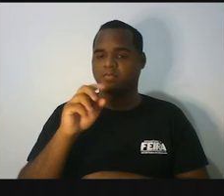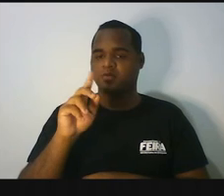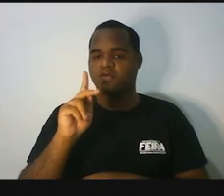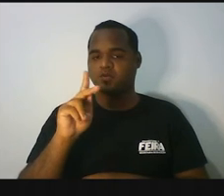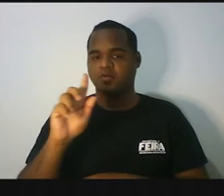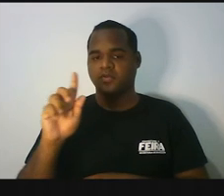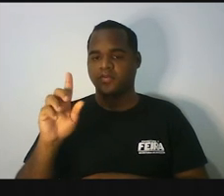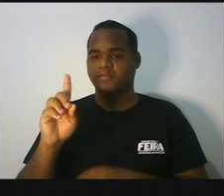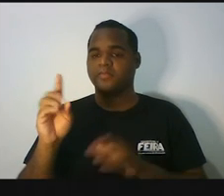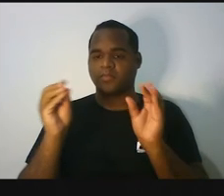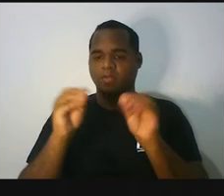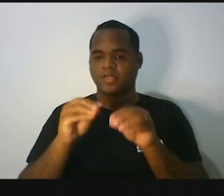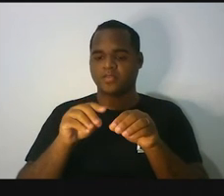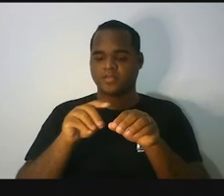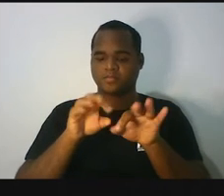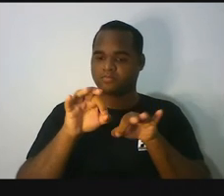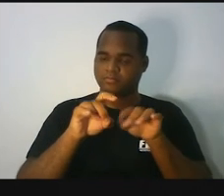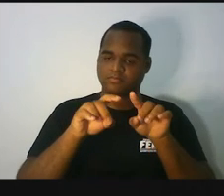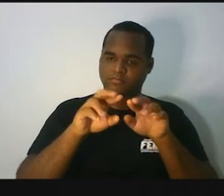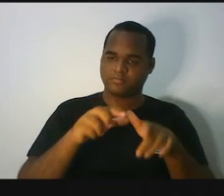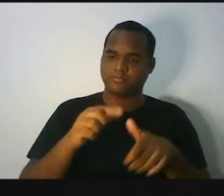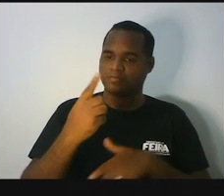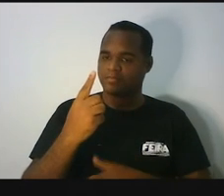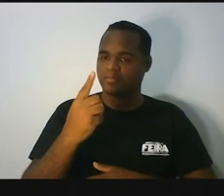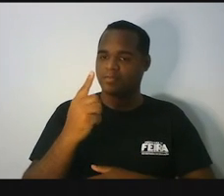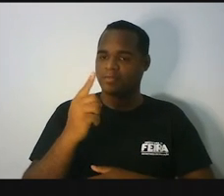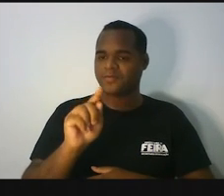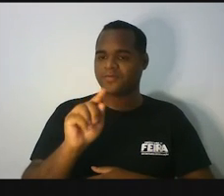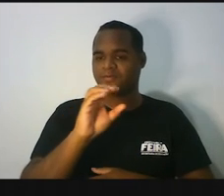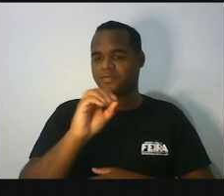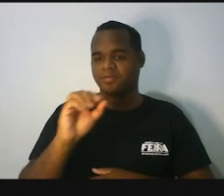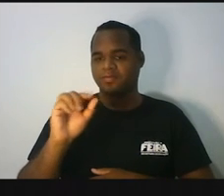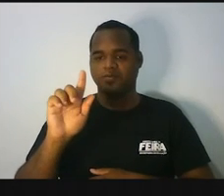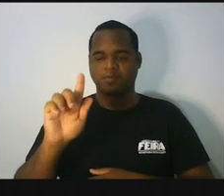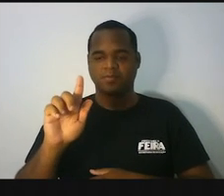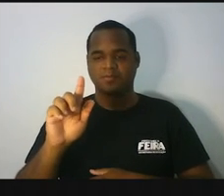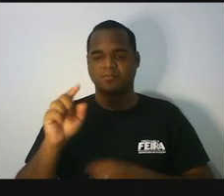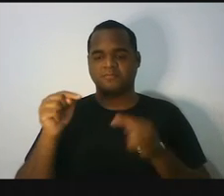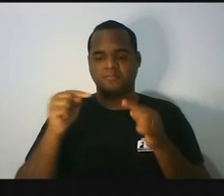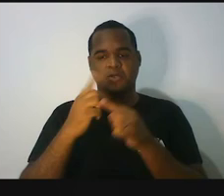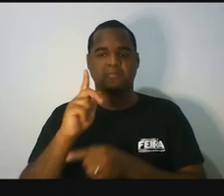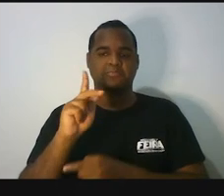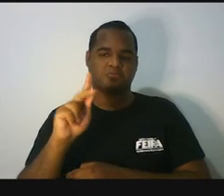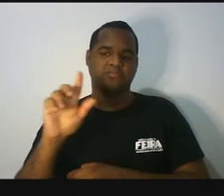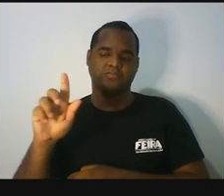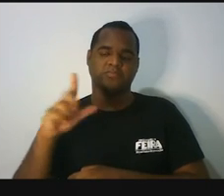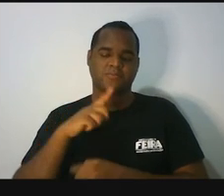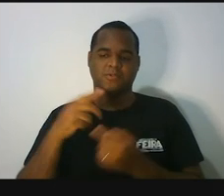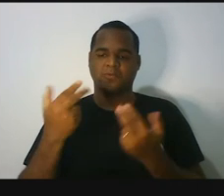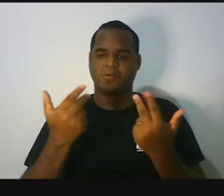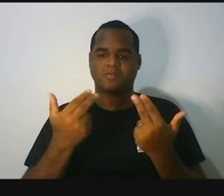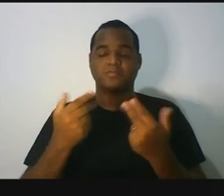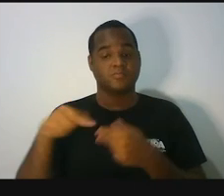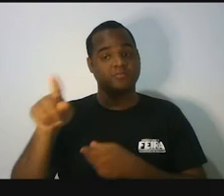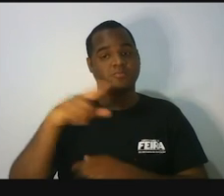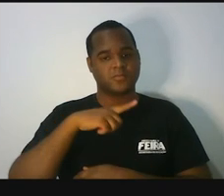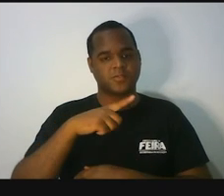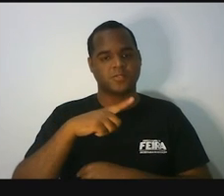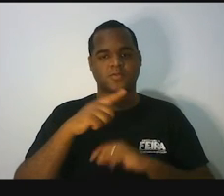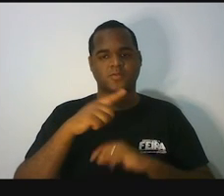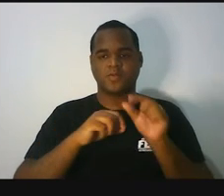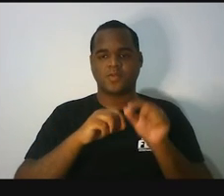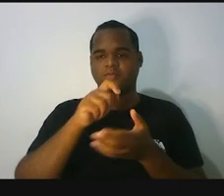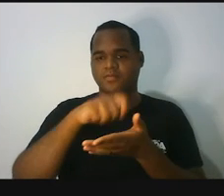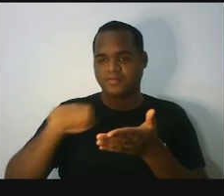grama 1 kg é 1000 gramas e aí a gente já tem aqui escrito